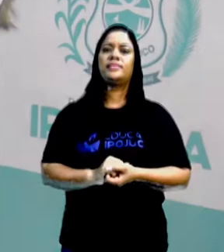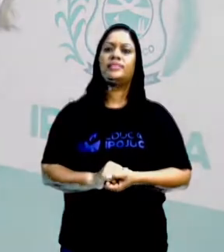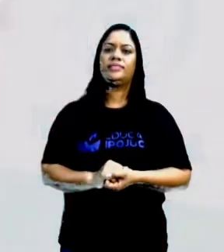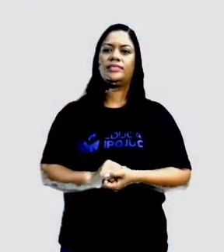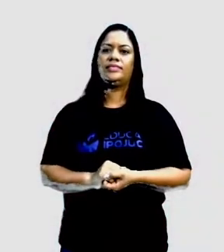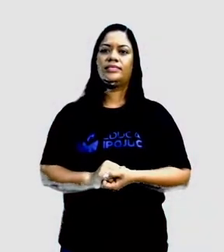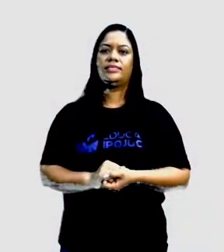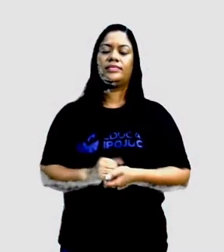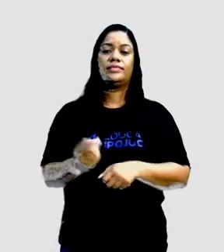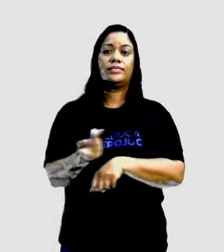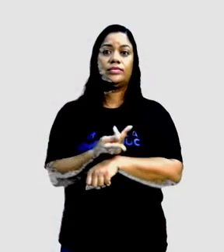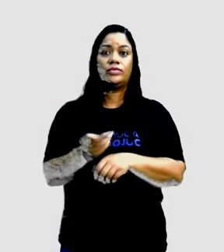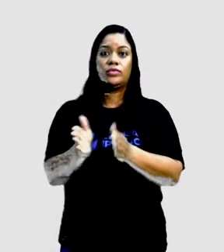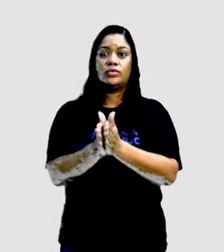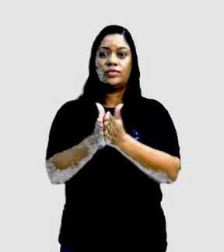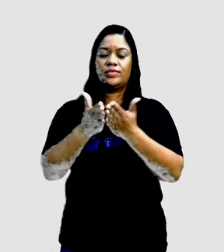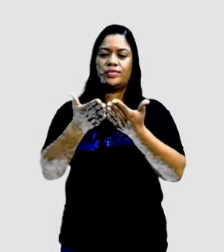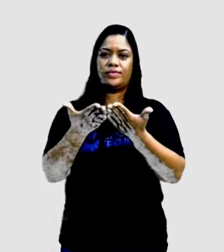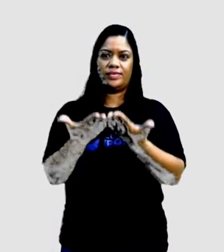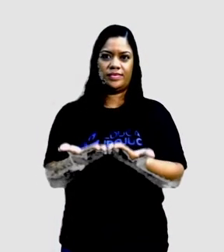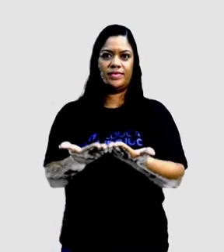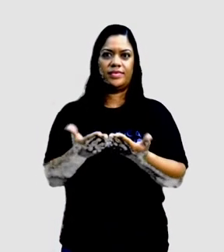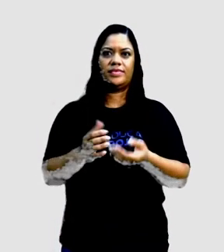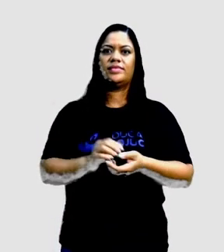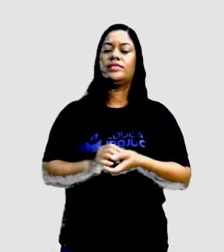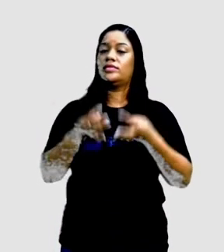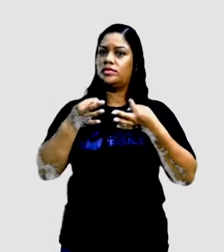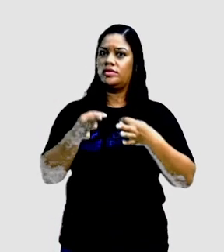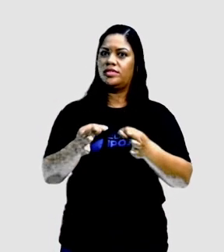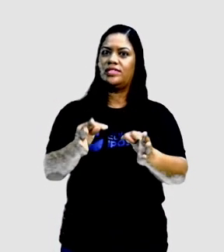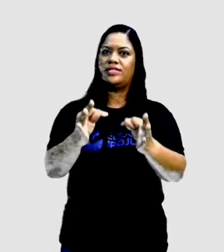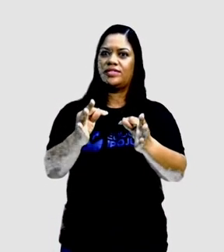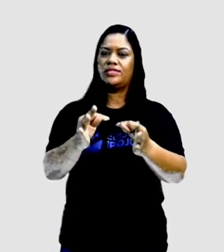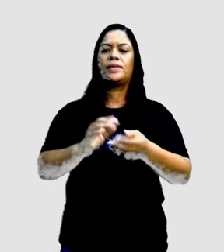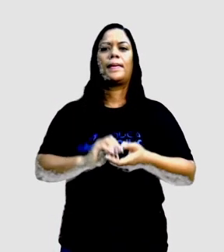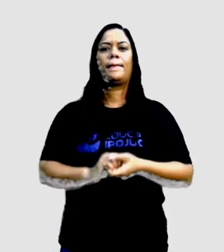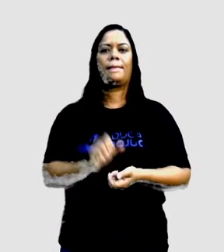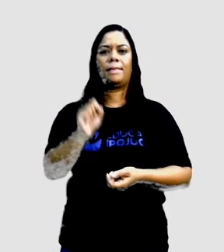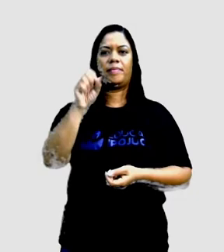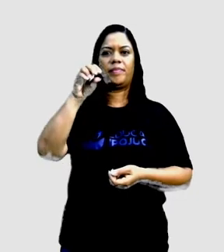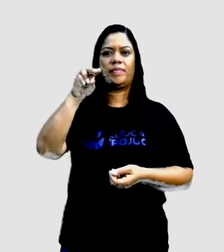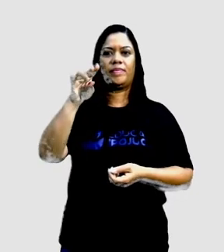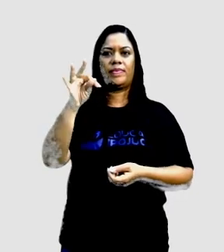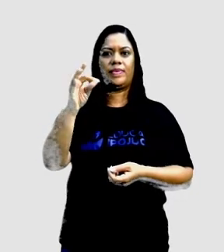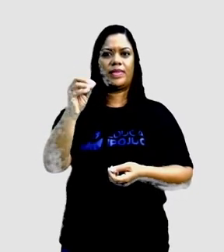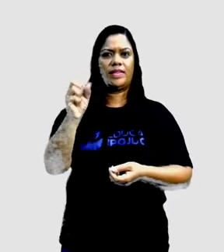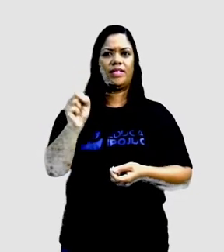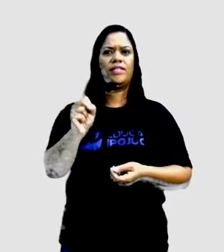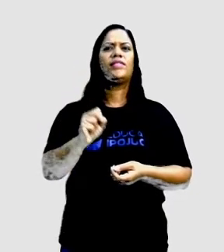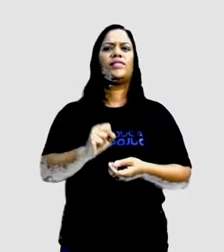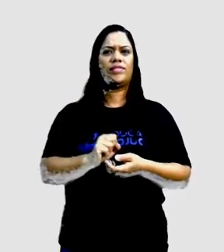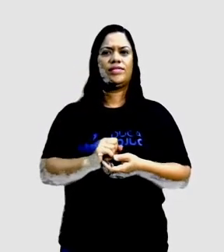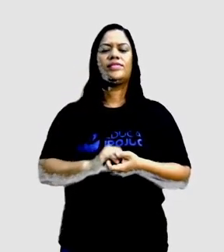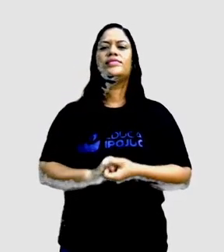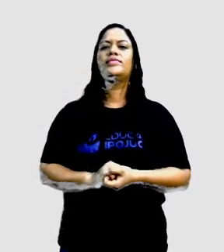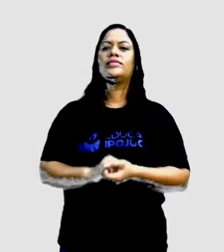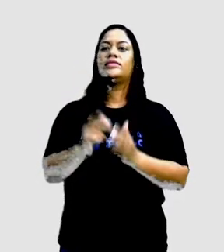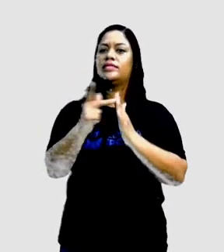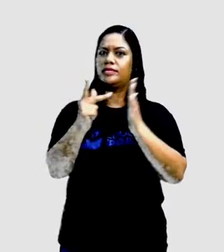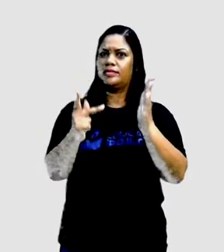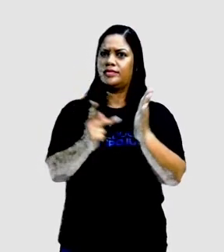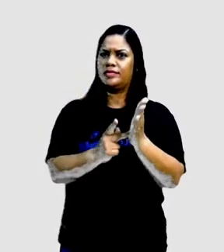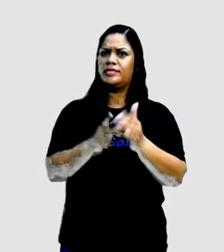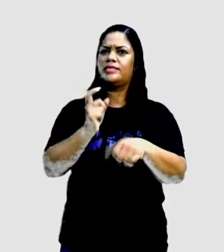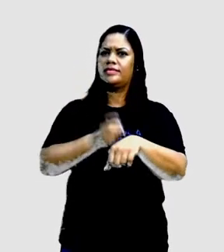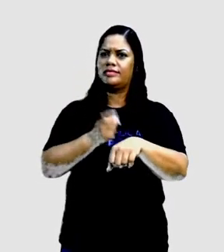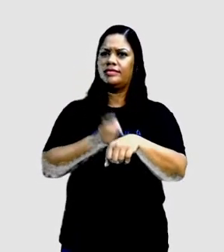Pesquise em livros ou em outros meios tecnológicos, sonetos, haikais e poemas concretos. Escolha